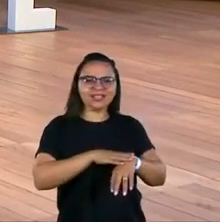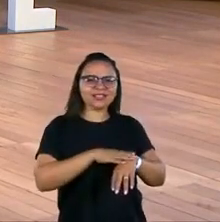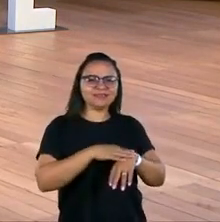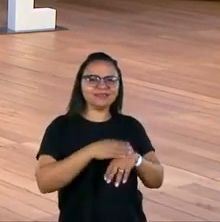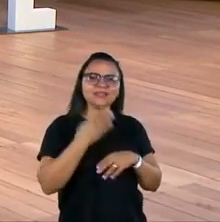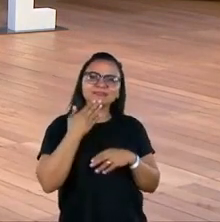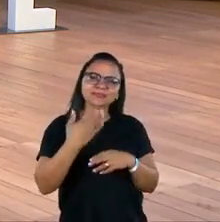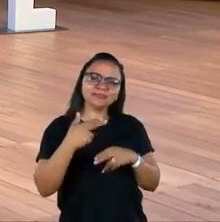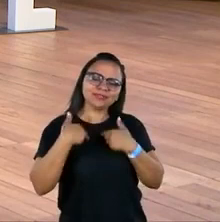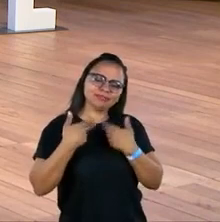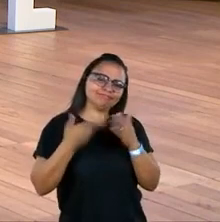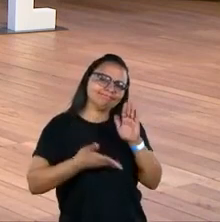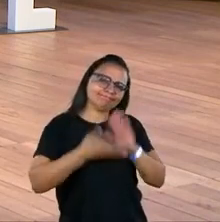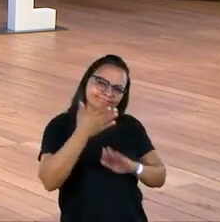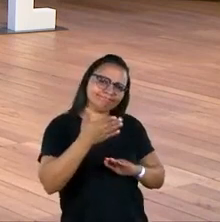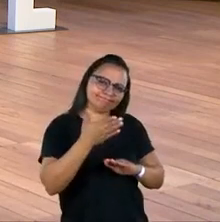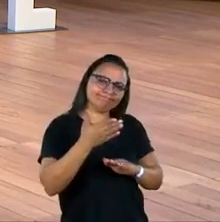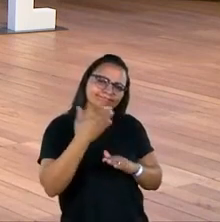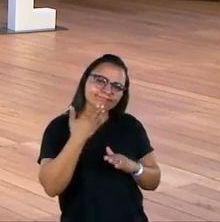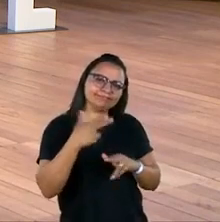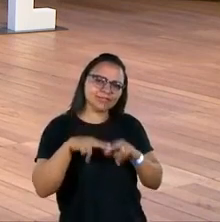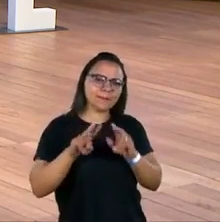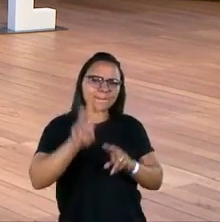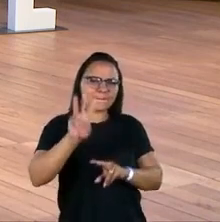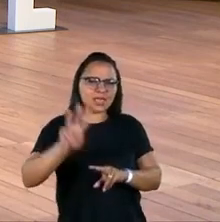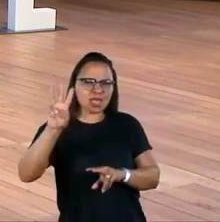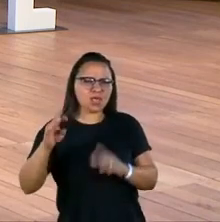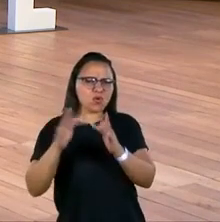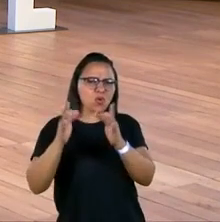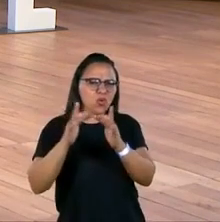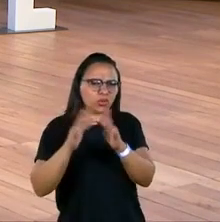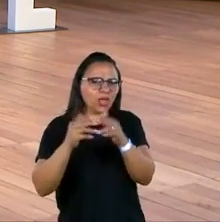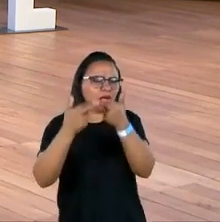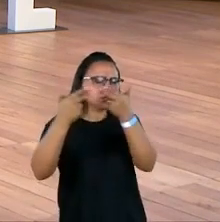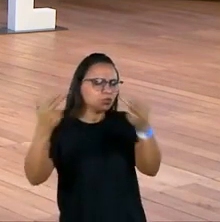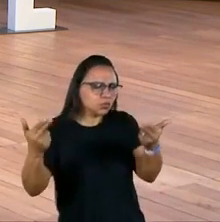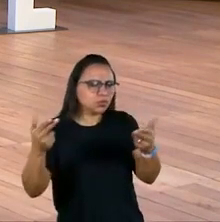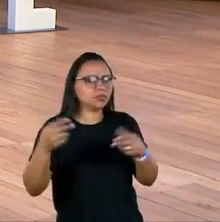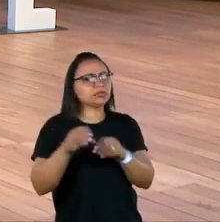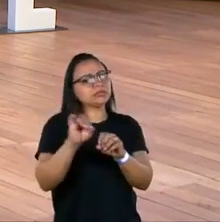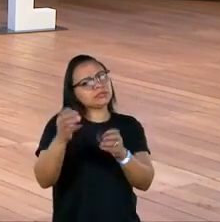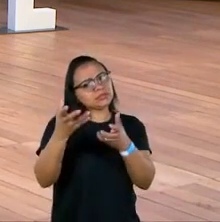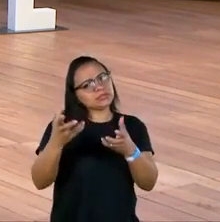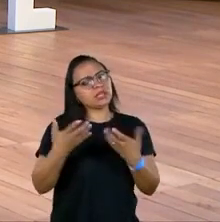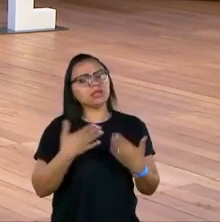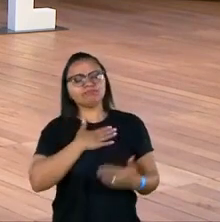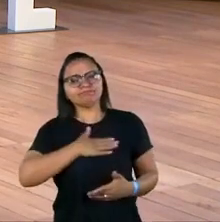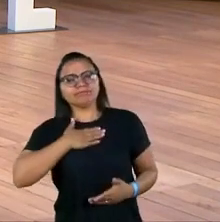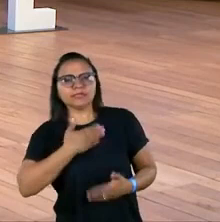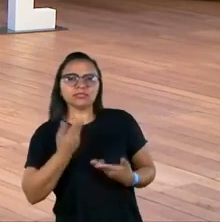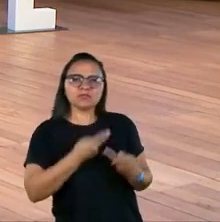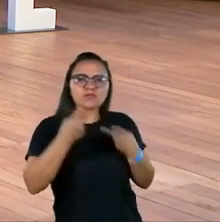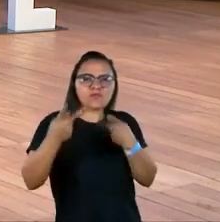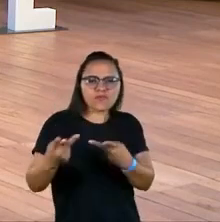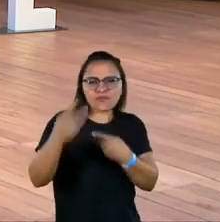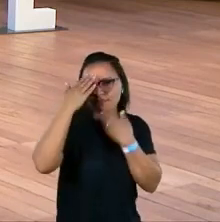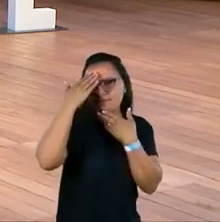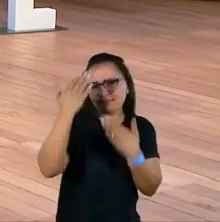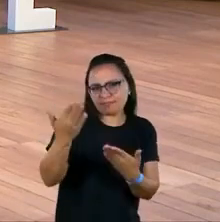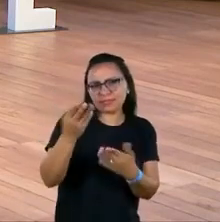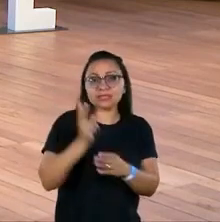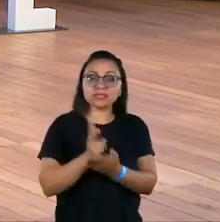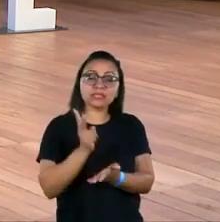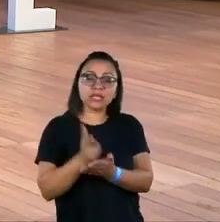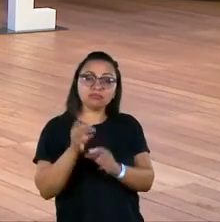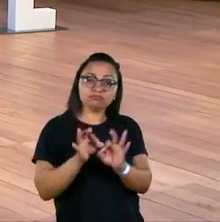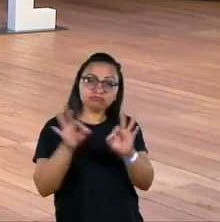licença para me retirar e deixar aí o e-mail, meus contatos com a produção para quem quiser, é prazerzão, agradecer o convite e ficar sempre